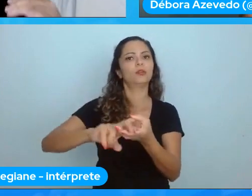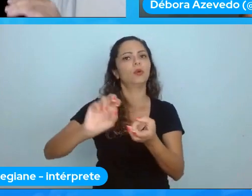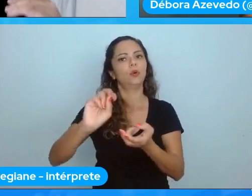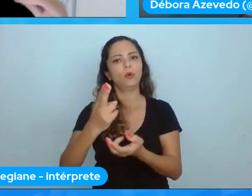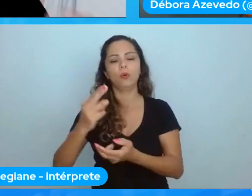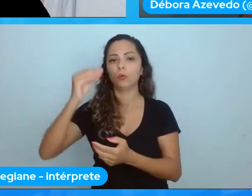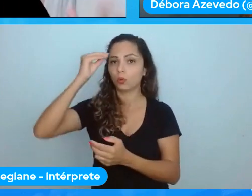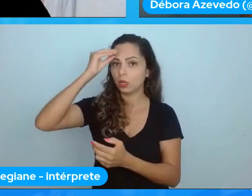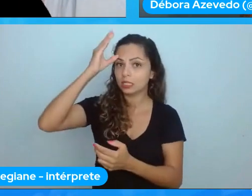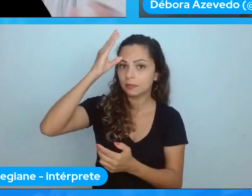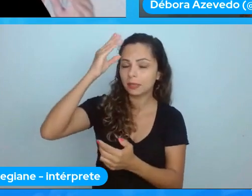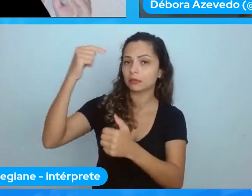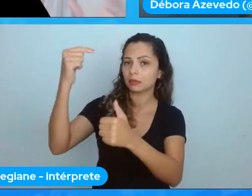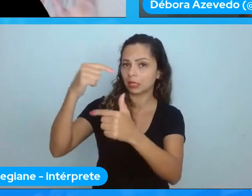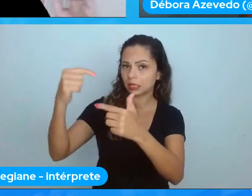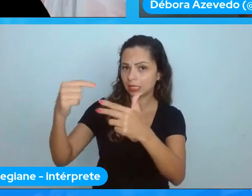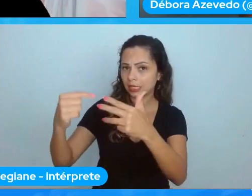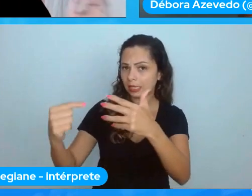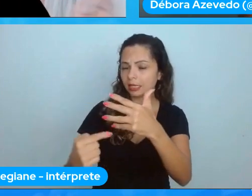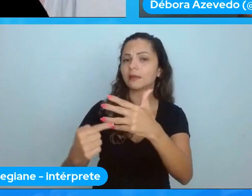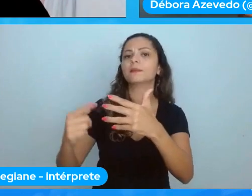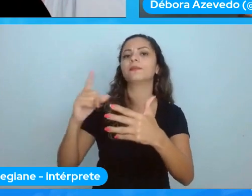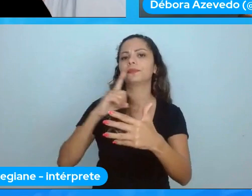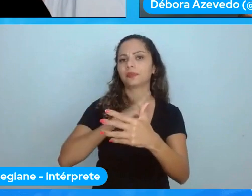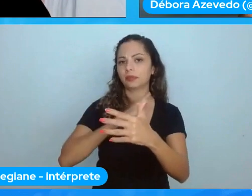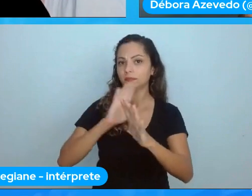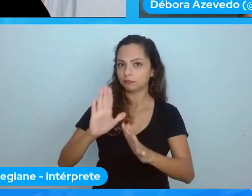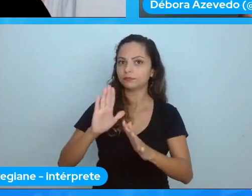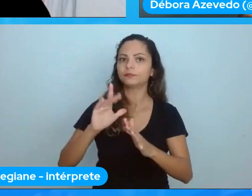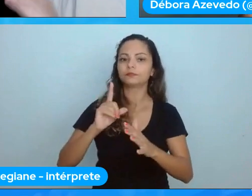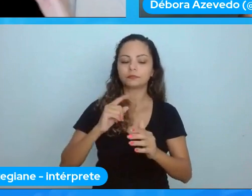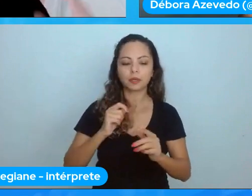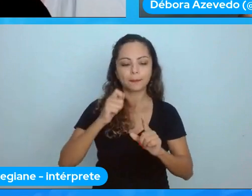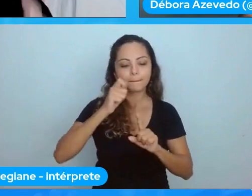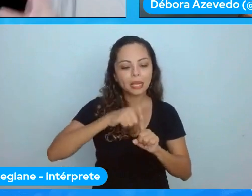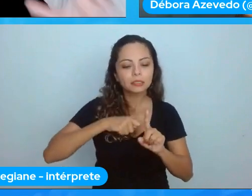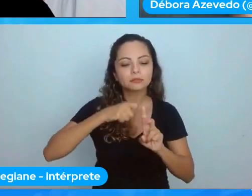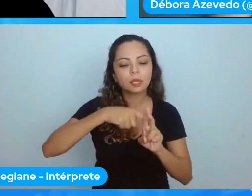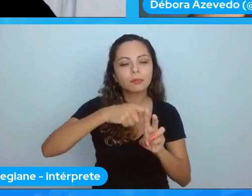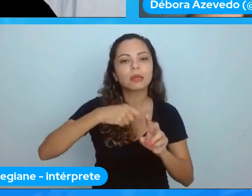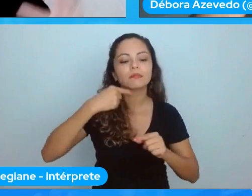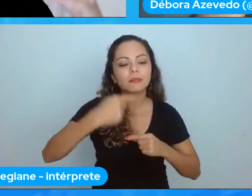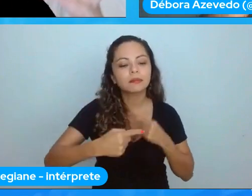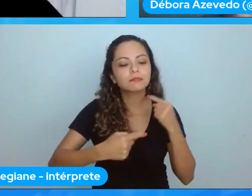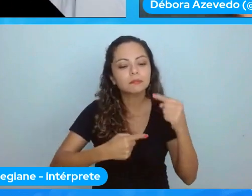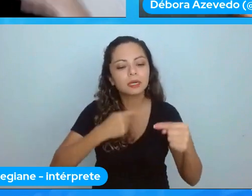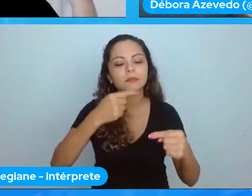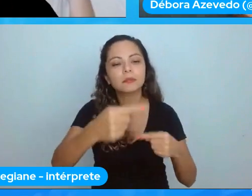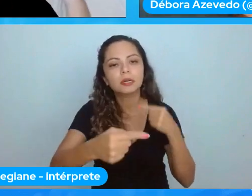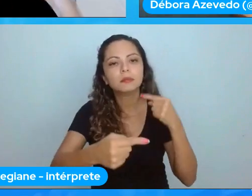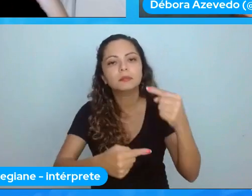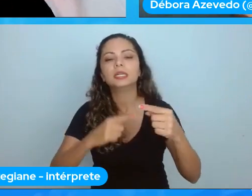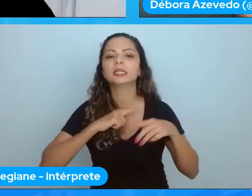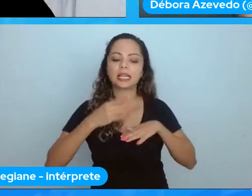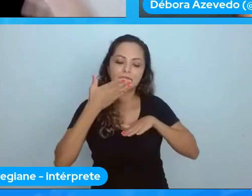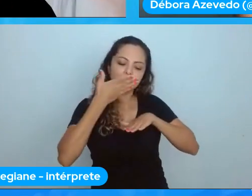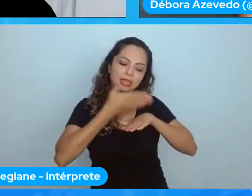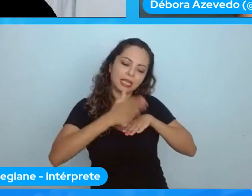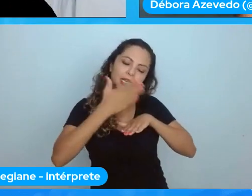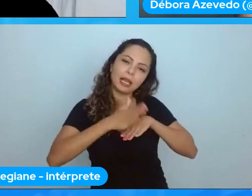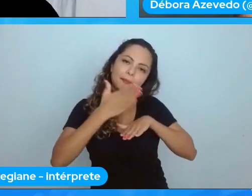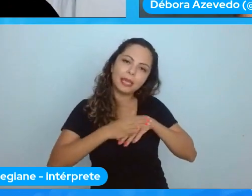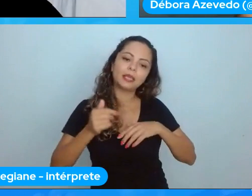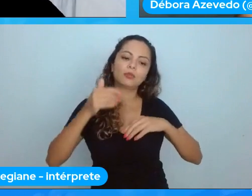é acessível periodicamente a gente vai organizar um treinamento um treinamento que é focado em tem